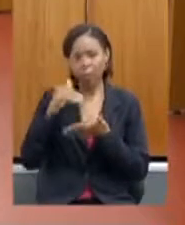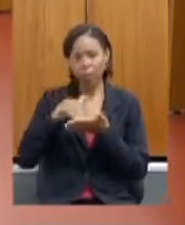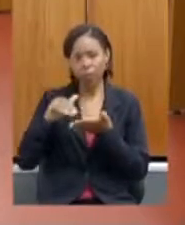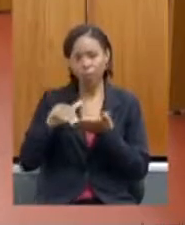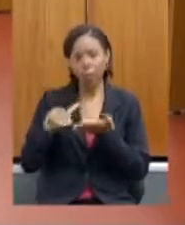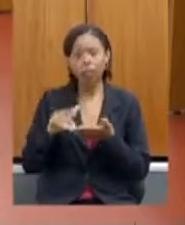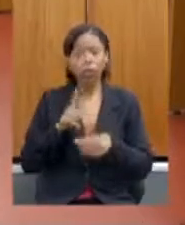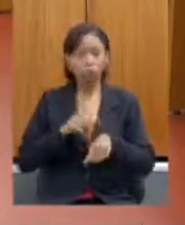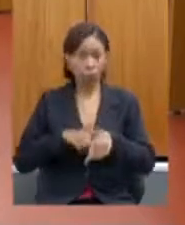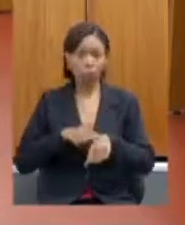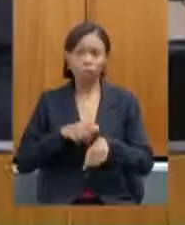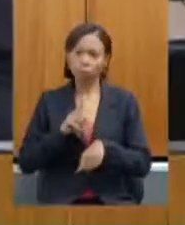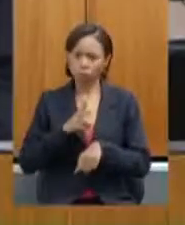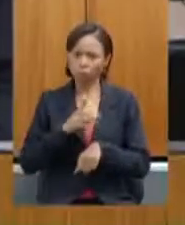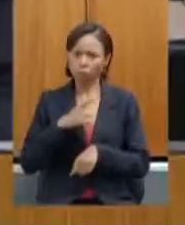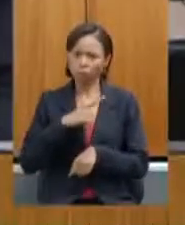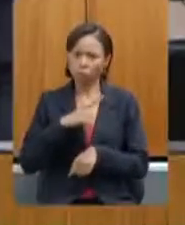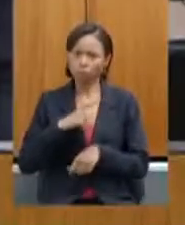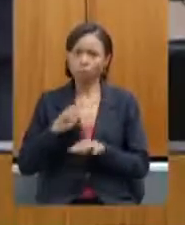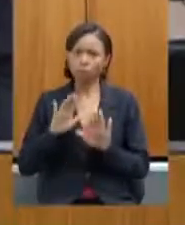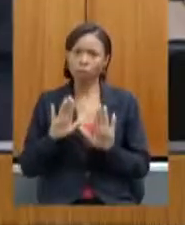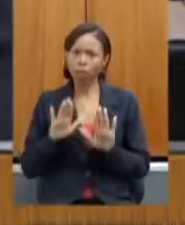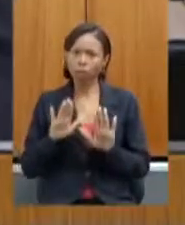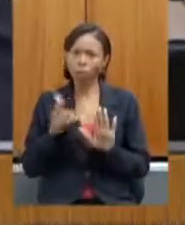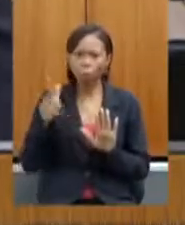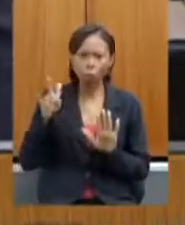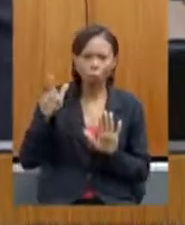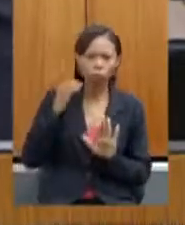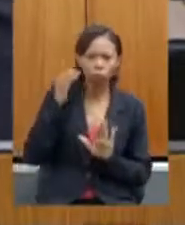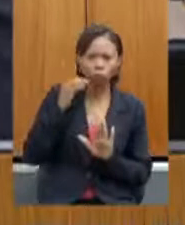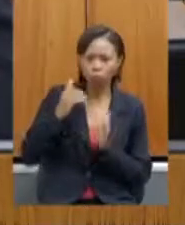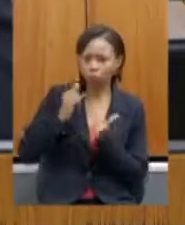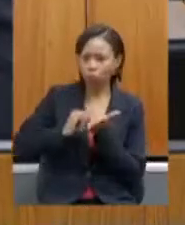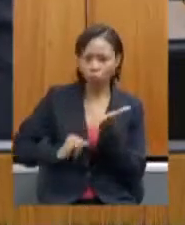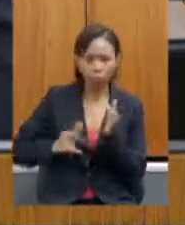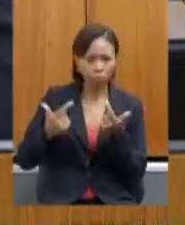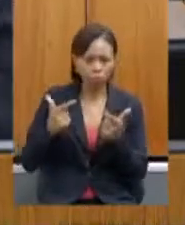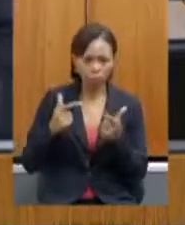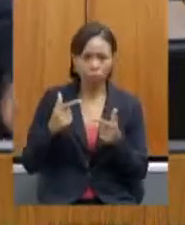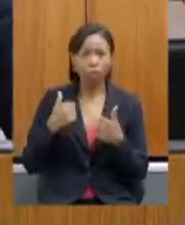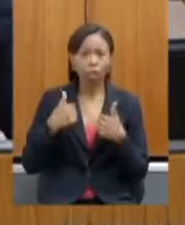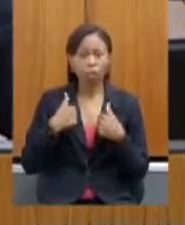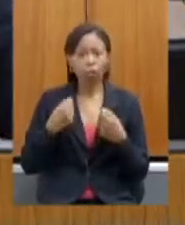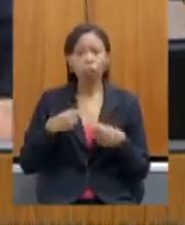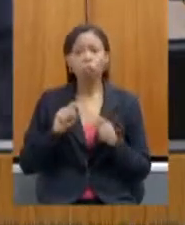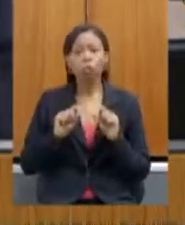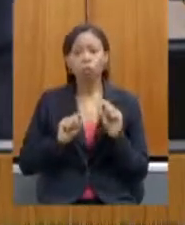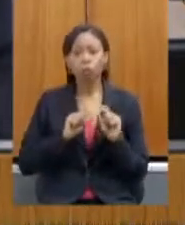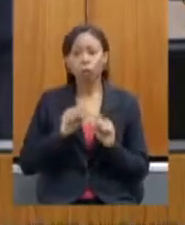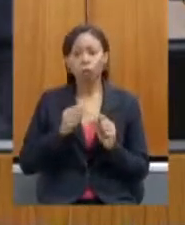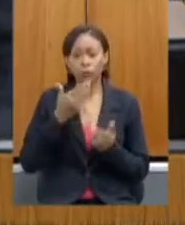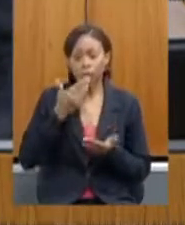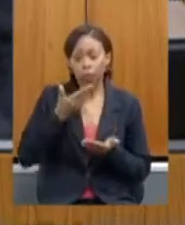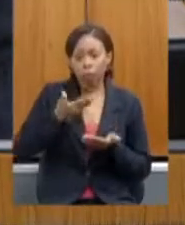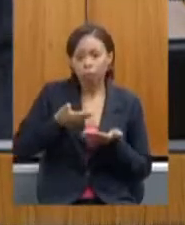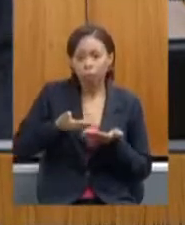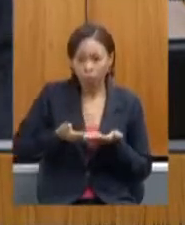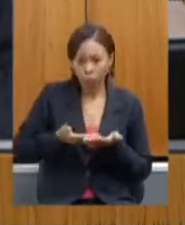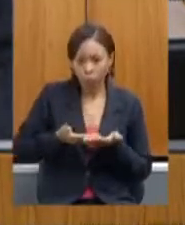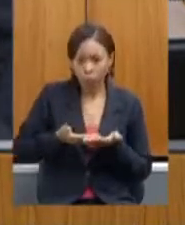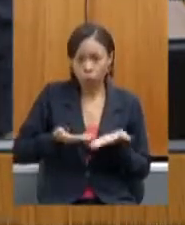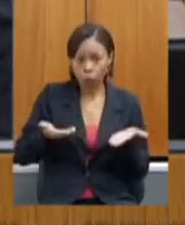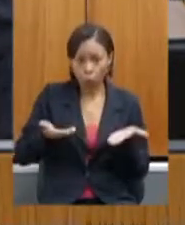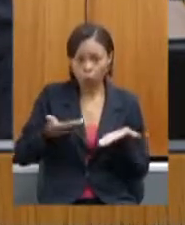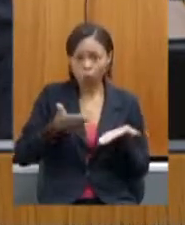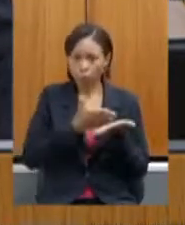permitir não temos mais nenhum deputado inscrito e eu tenho que aprovar os requerimentos frutos dessa audiência mas